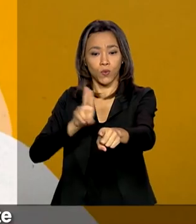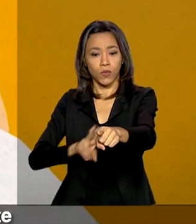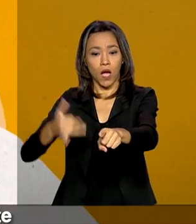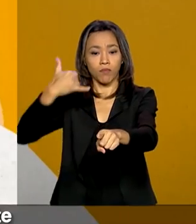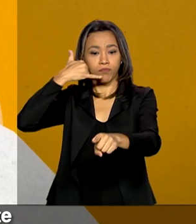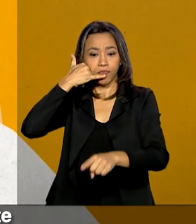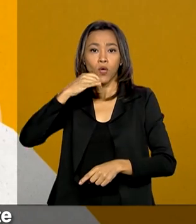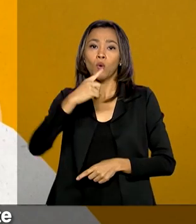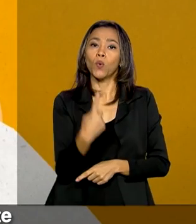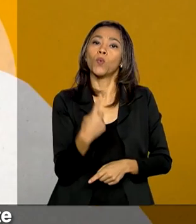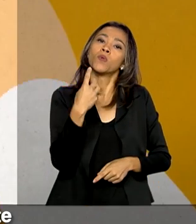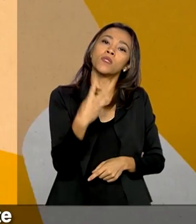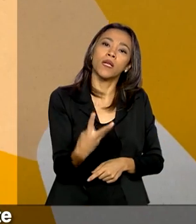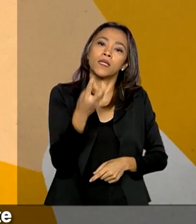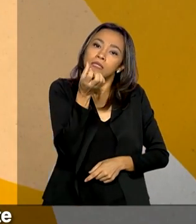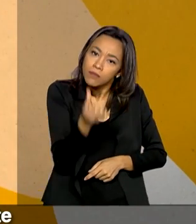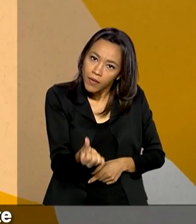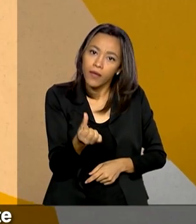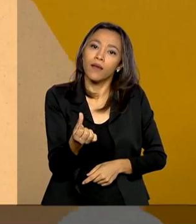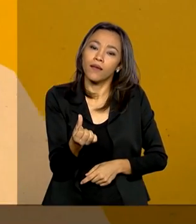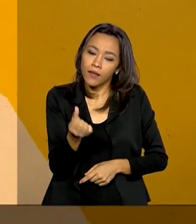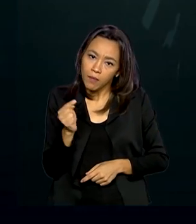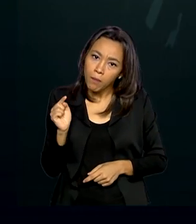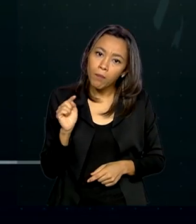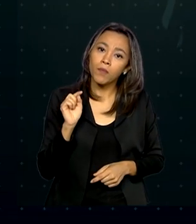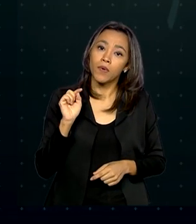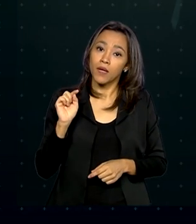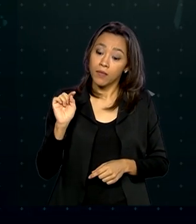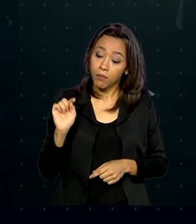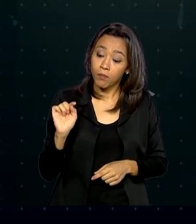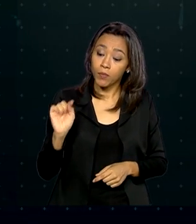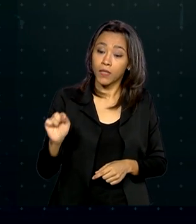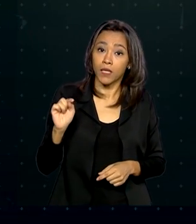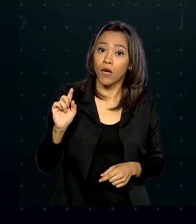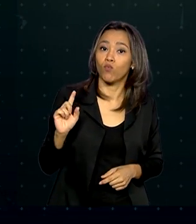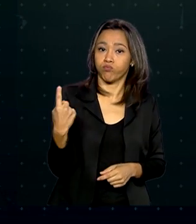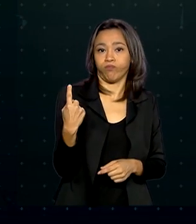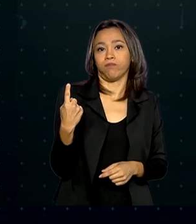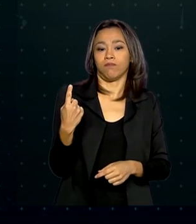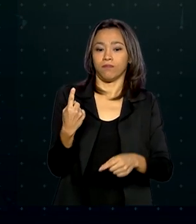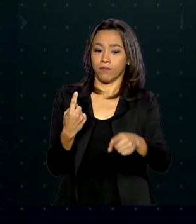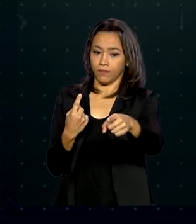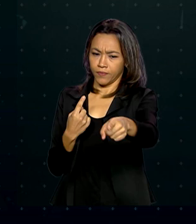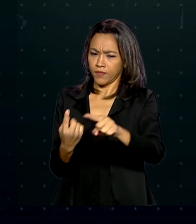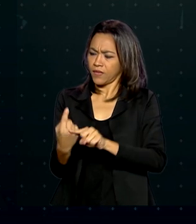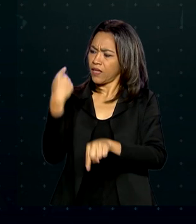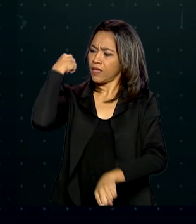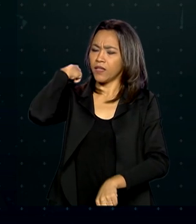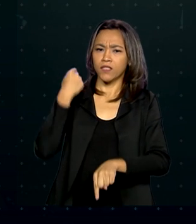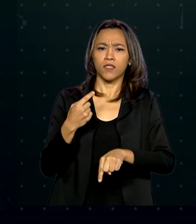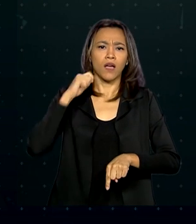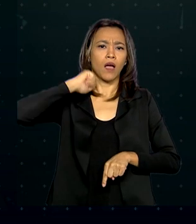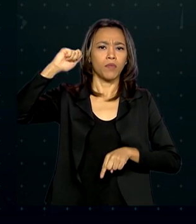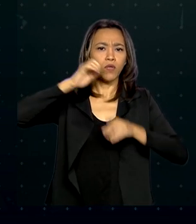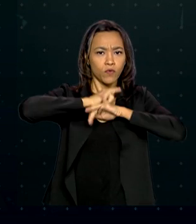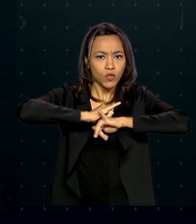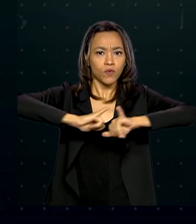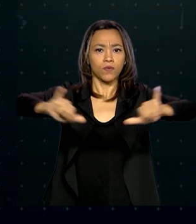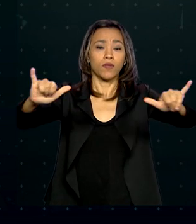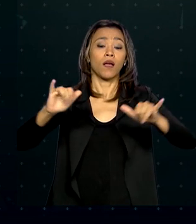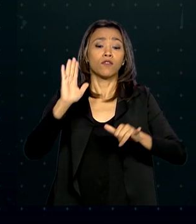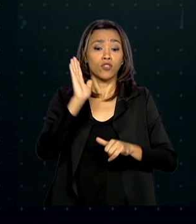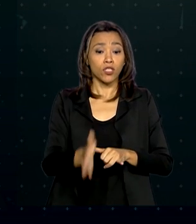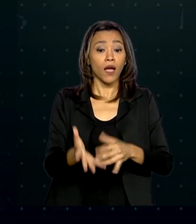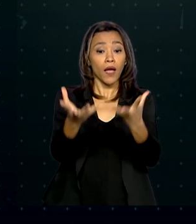no número 136, opção 1. Desde o dia 1º de abril, quando foi lançado, o Telesus já